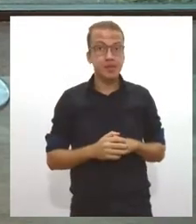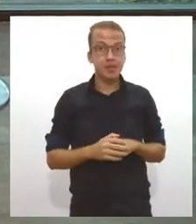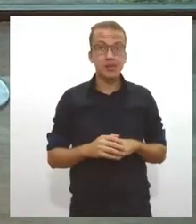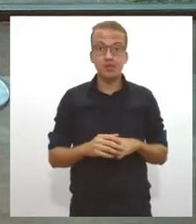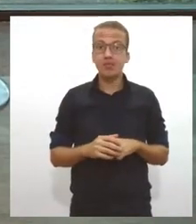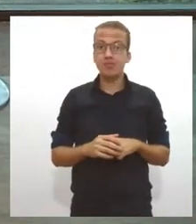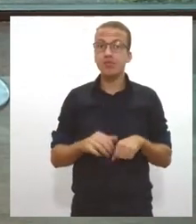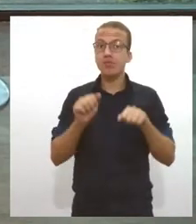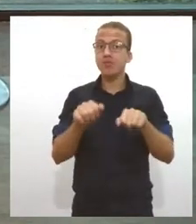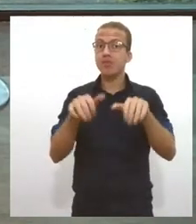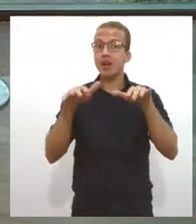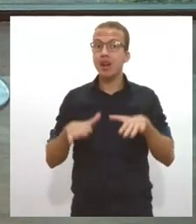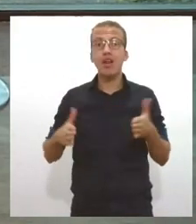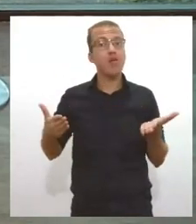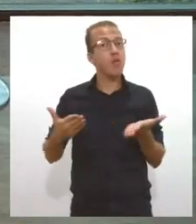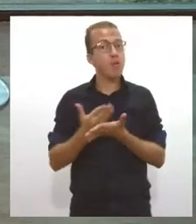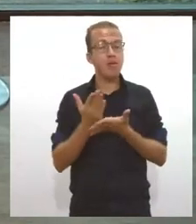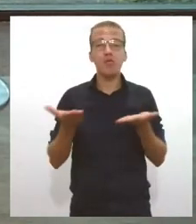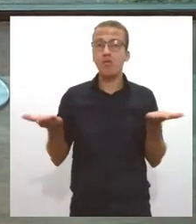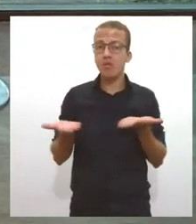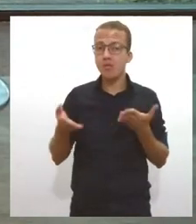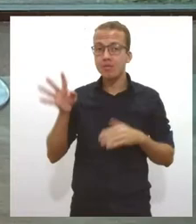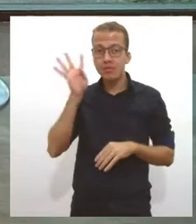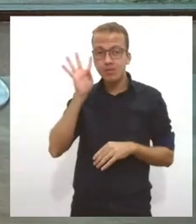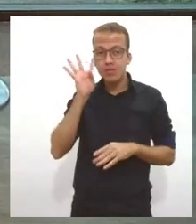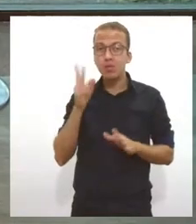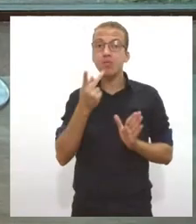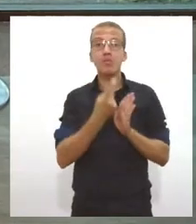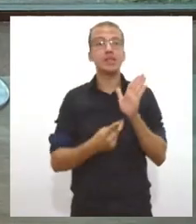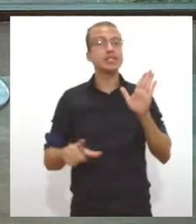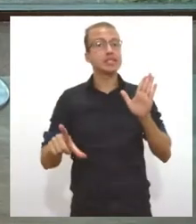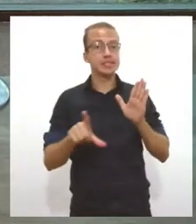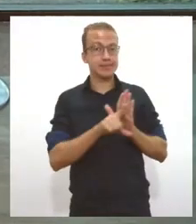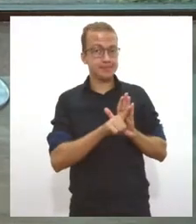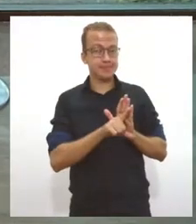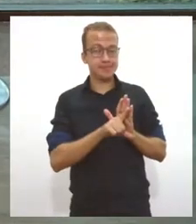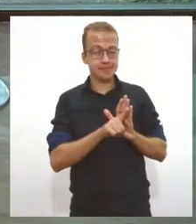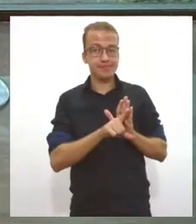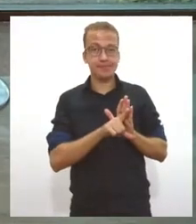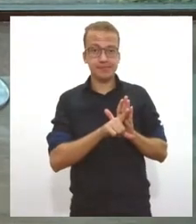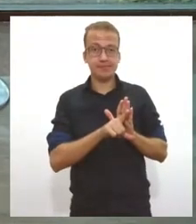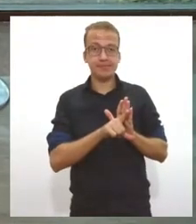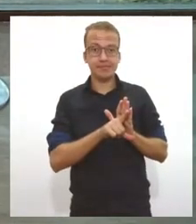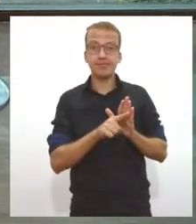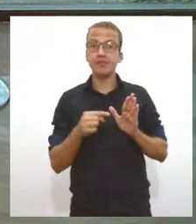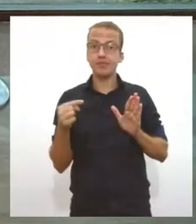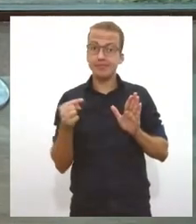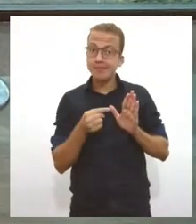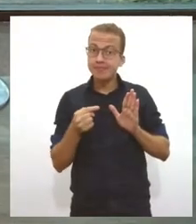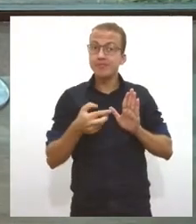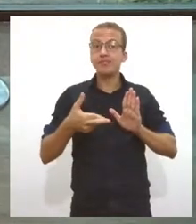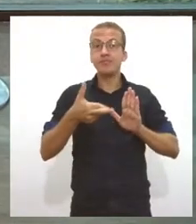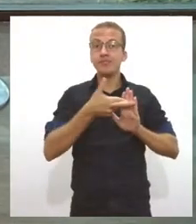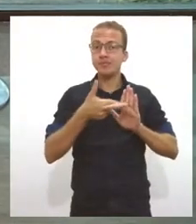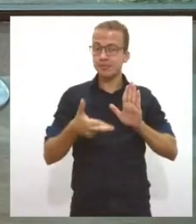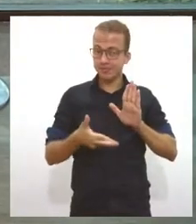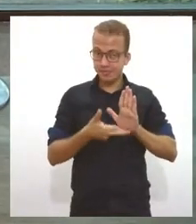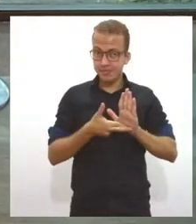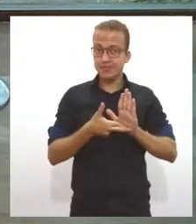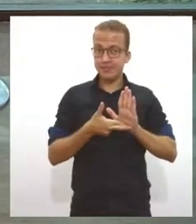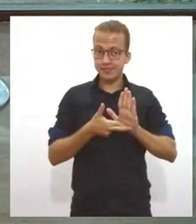nesta quarta-feira, um projeto de lei que regulamenta inspeções sobre a